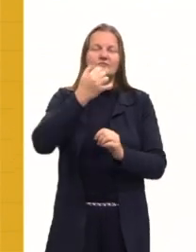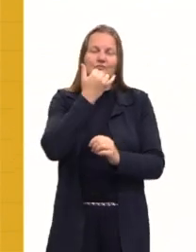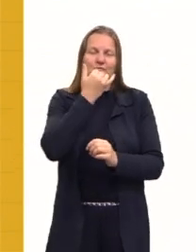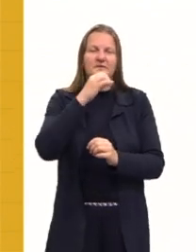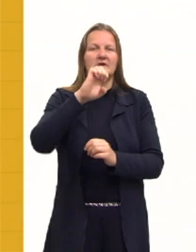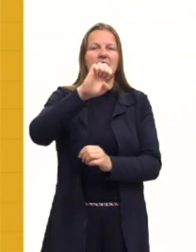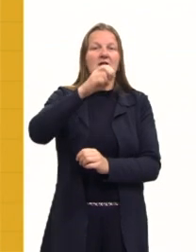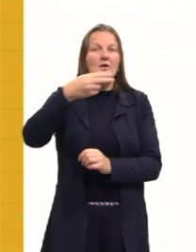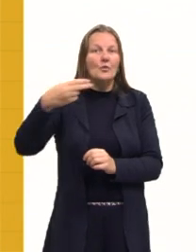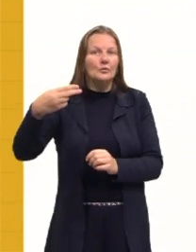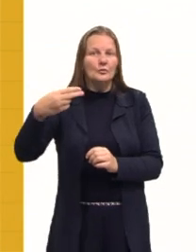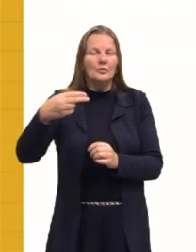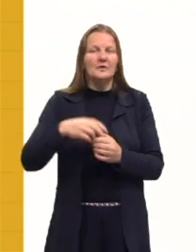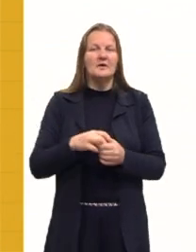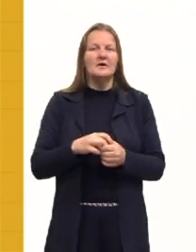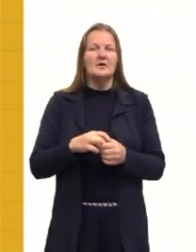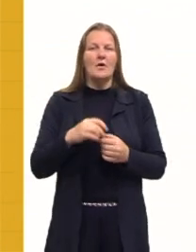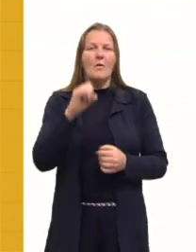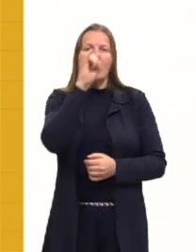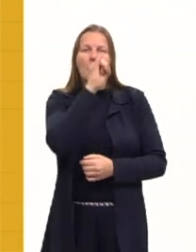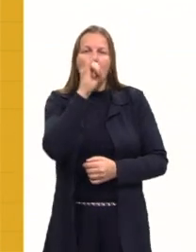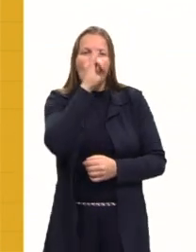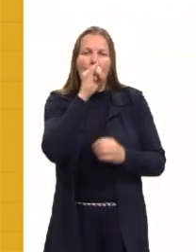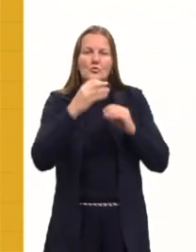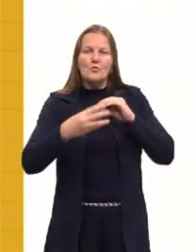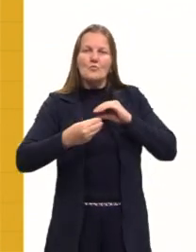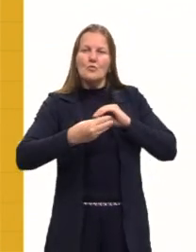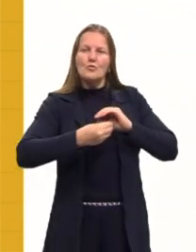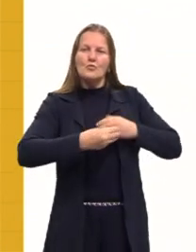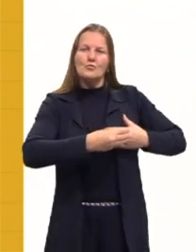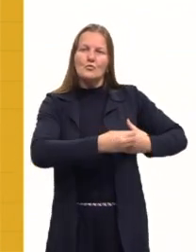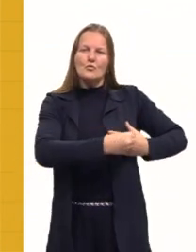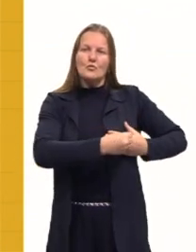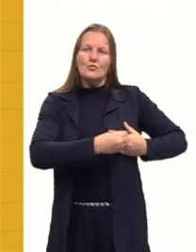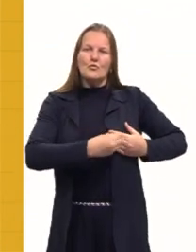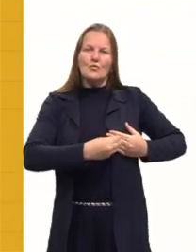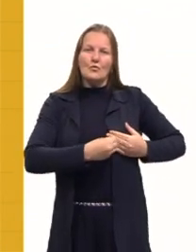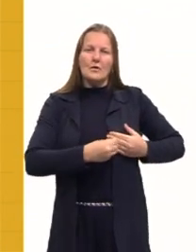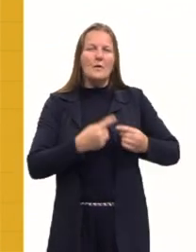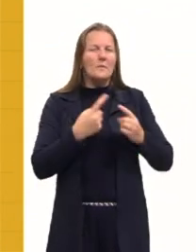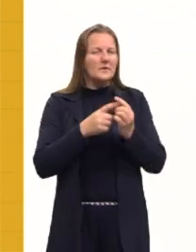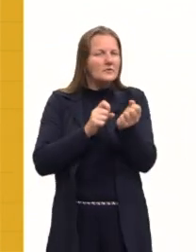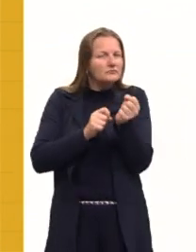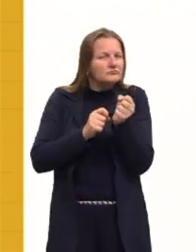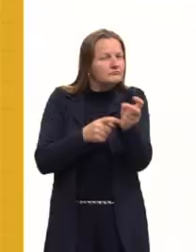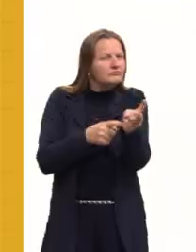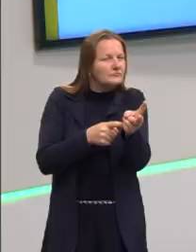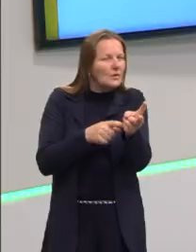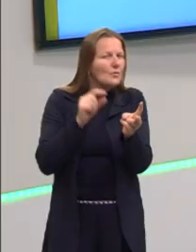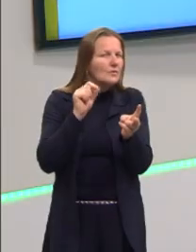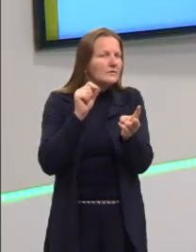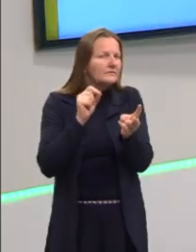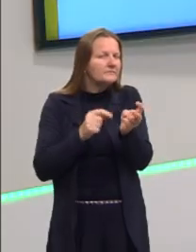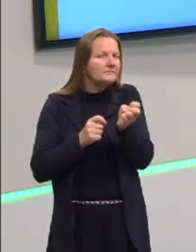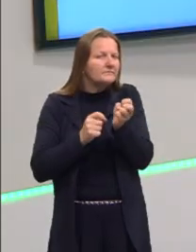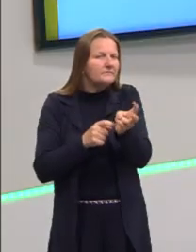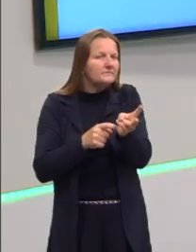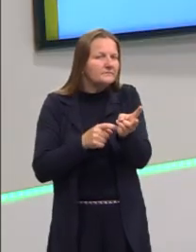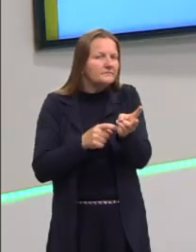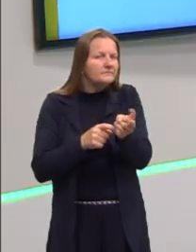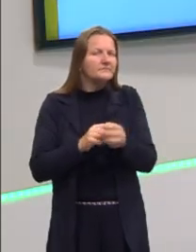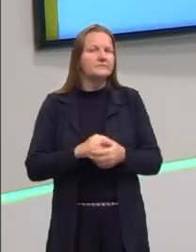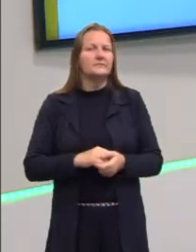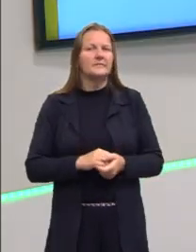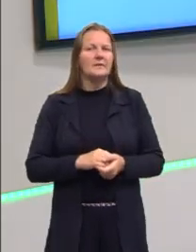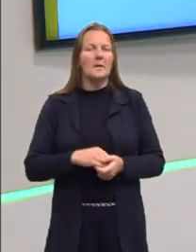sugando, né? O leite aí dessa porta. E até traz uma dicotomia aí, uma questão aí dos pigs, né?